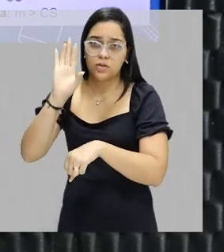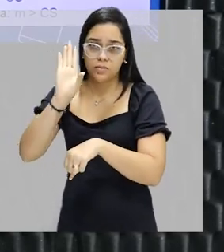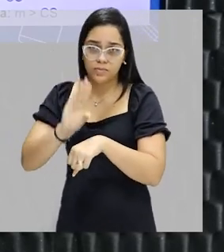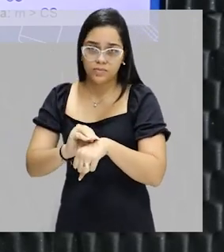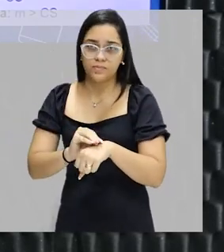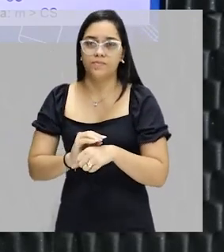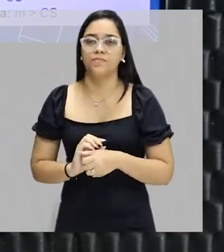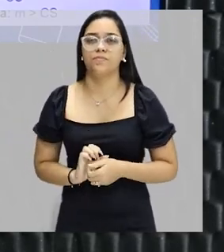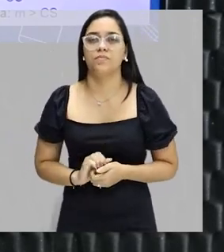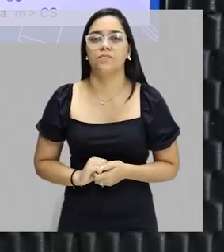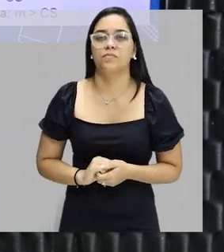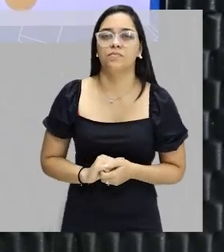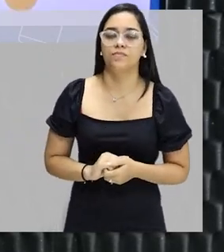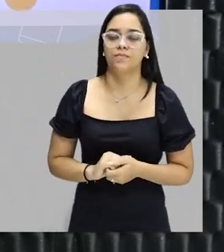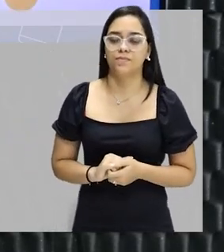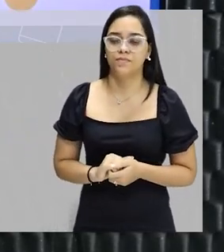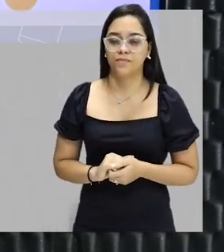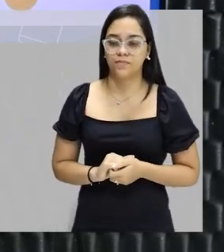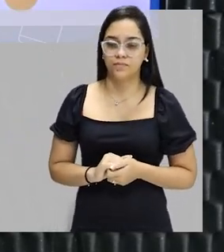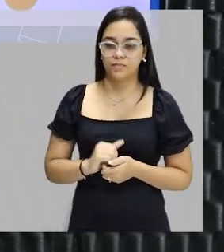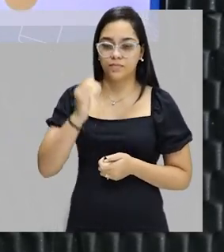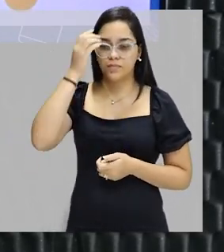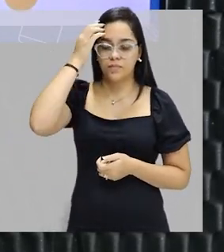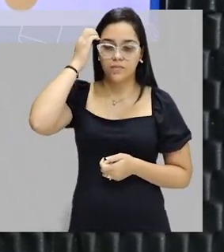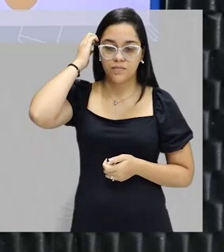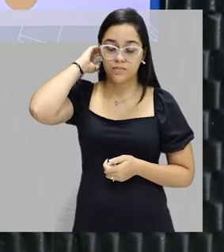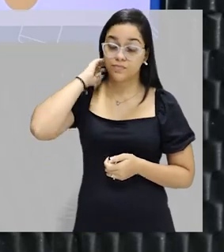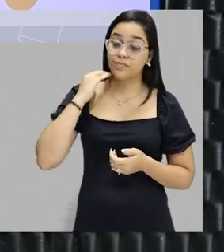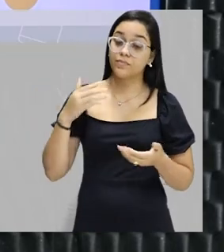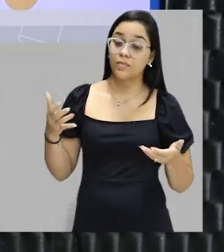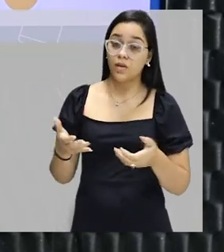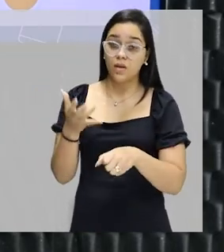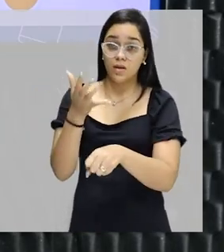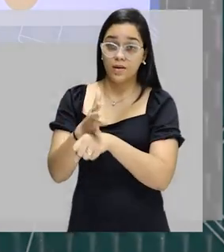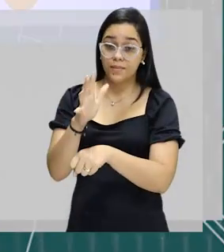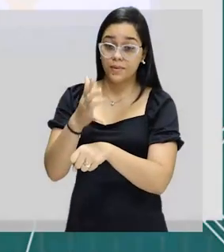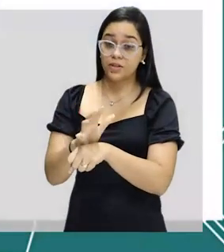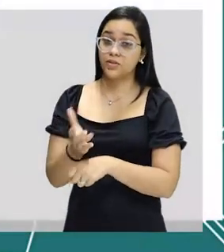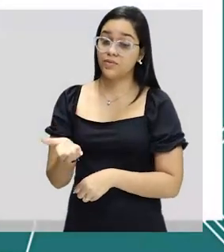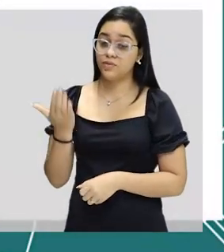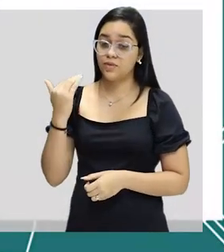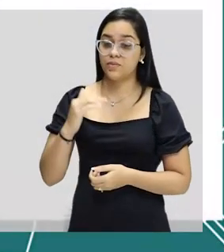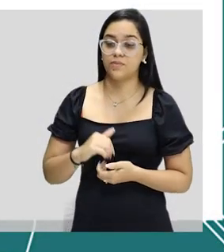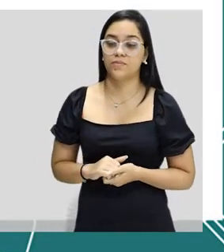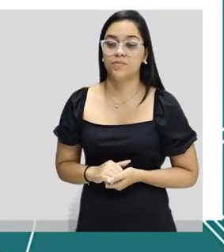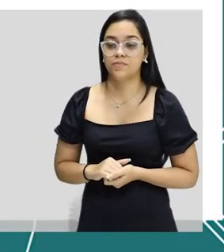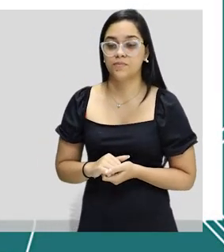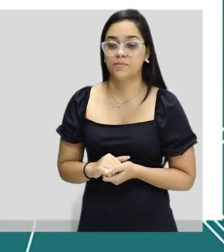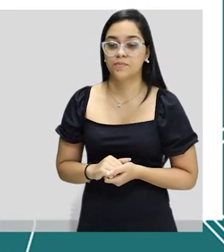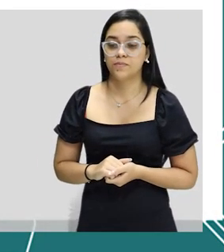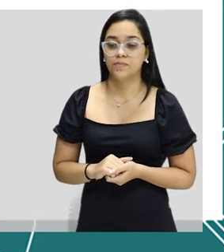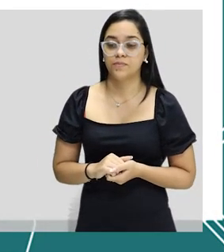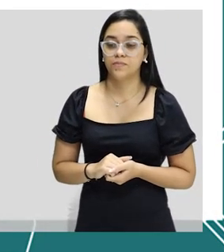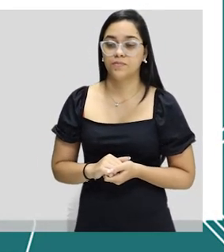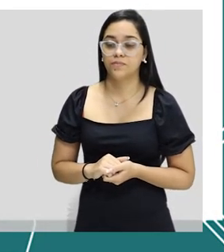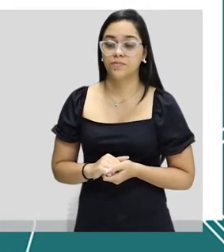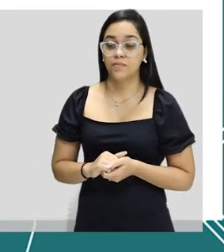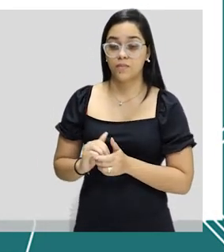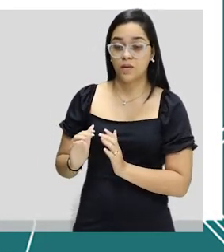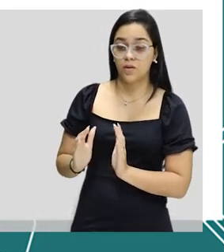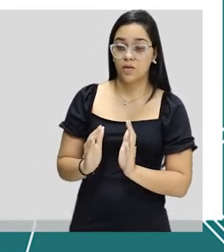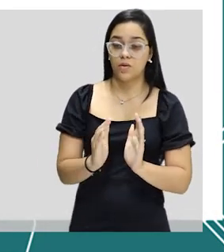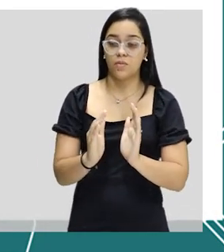soluções. Vamos lá aos exercícios. Em um balão volumétrico de